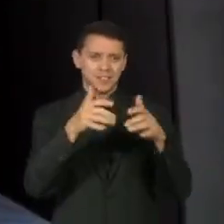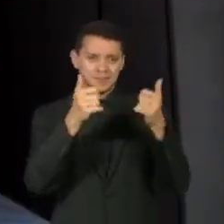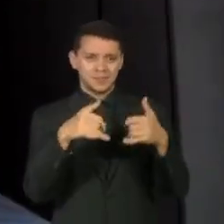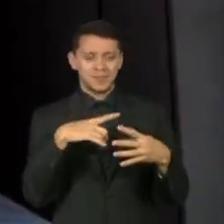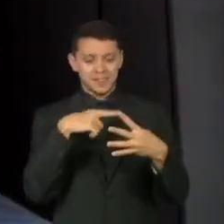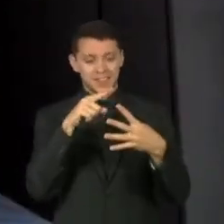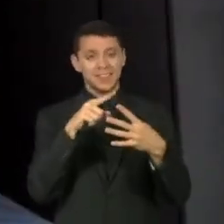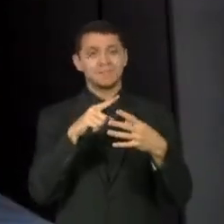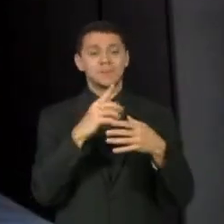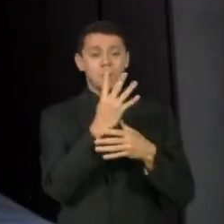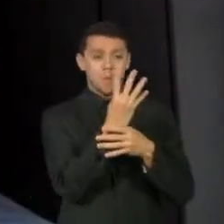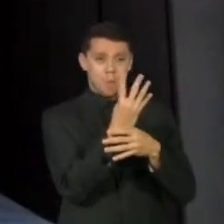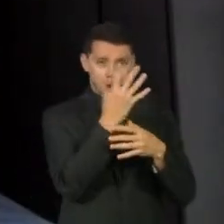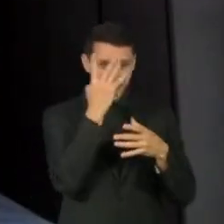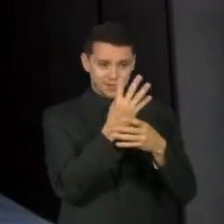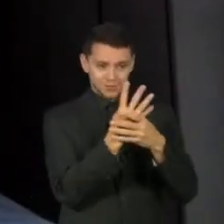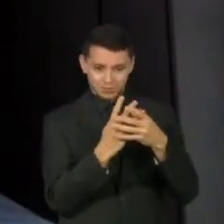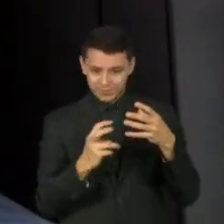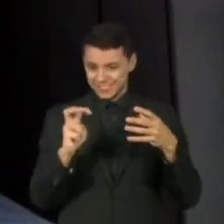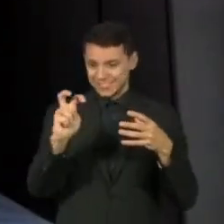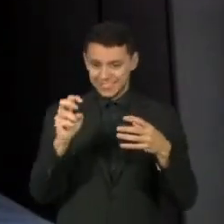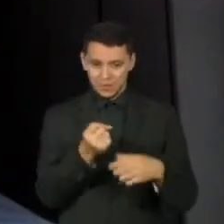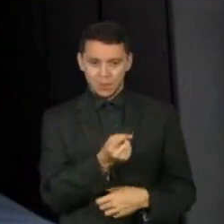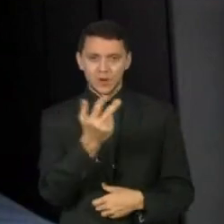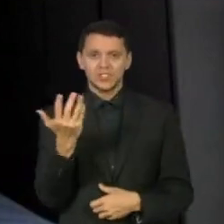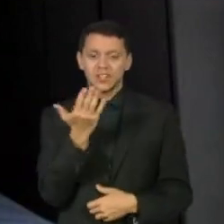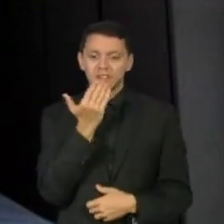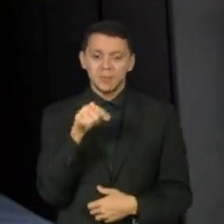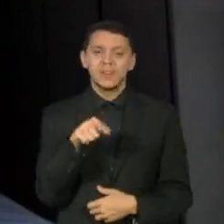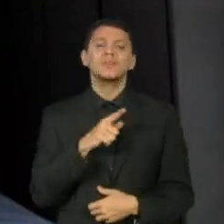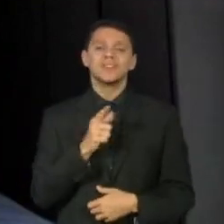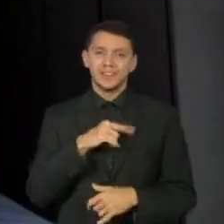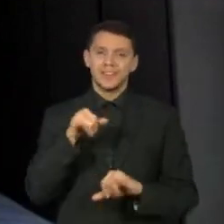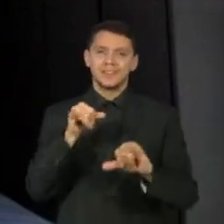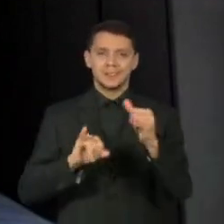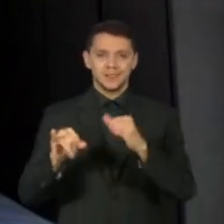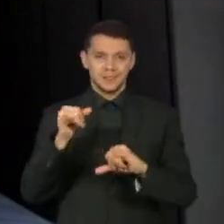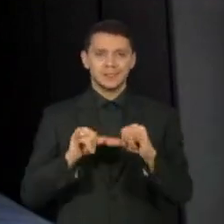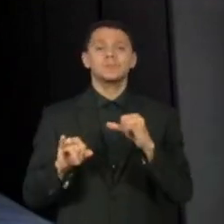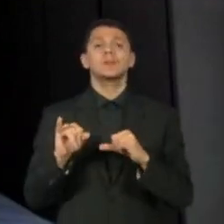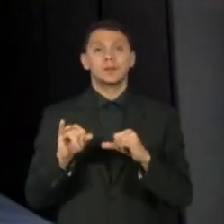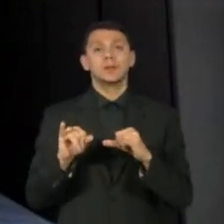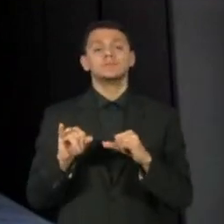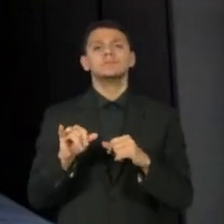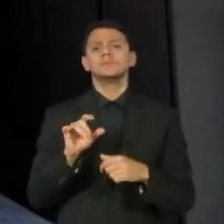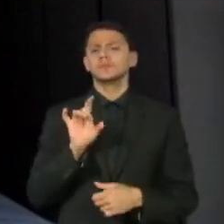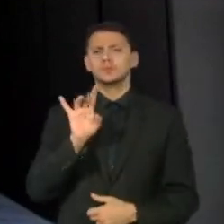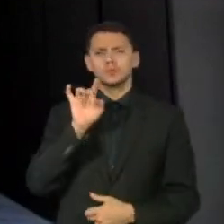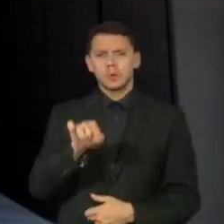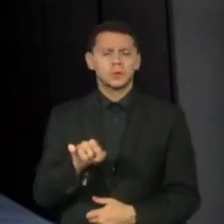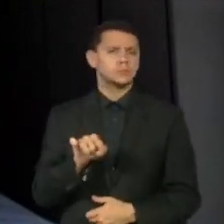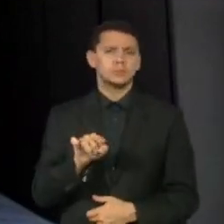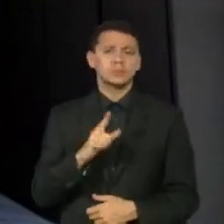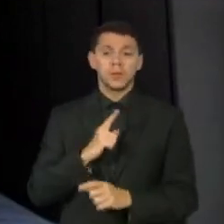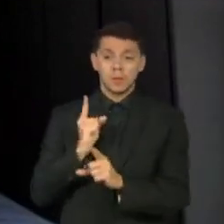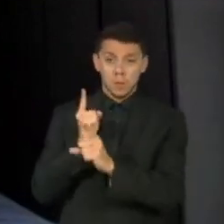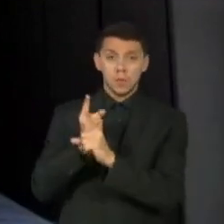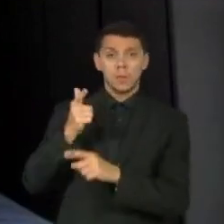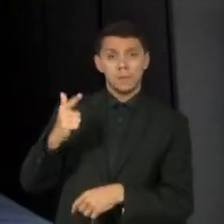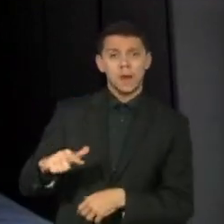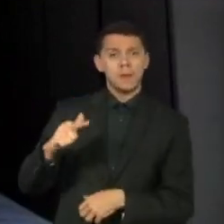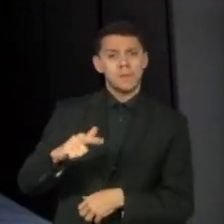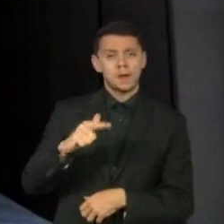quatro a cada cinco alimentos tinham aditivos, mas mais que isso, a gente encontrou muito aditivos que a gente